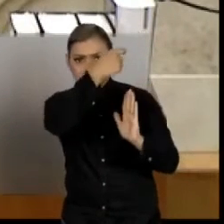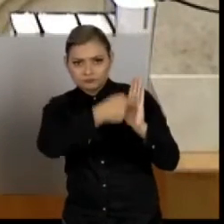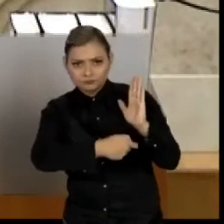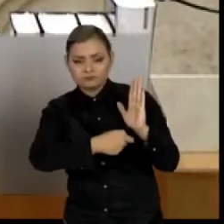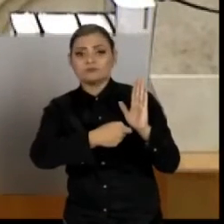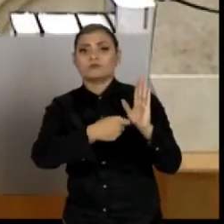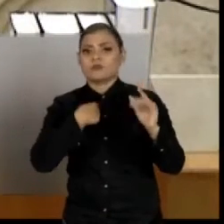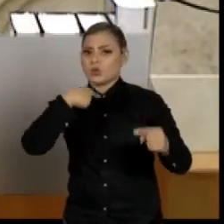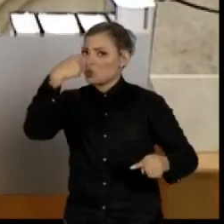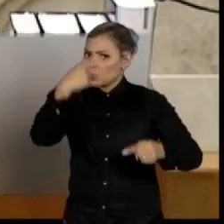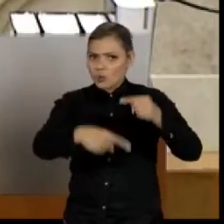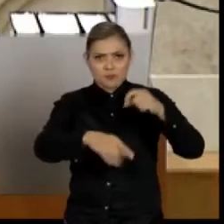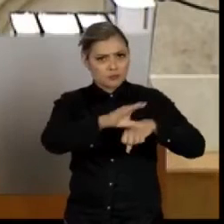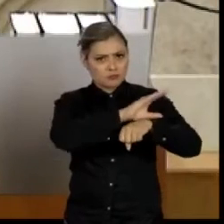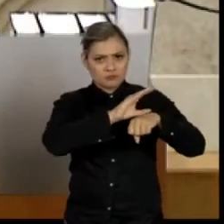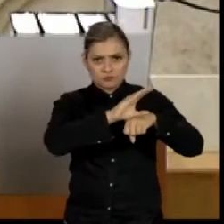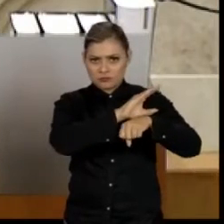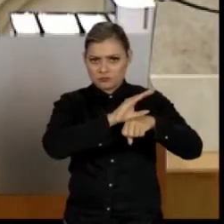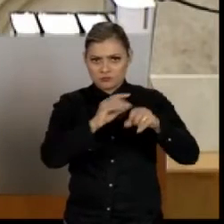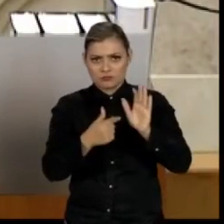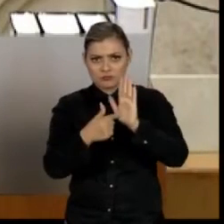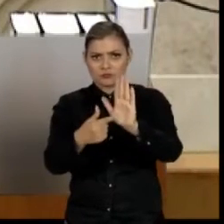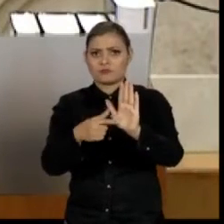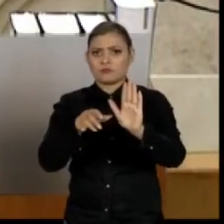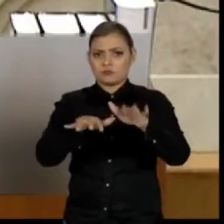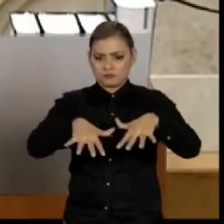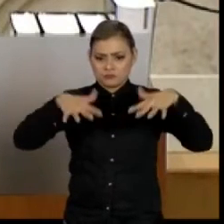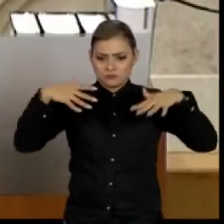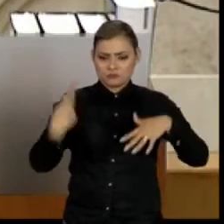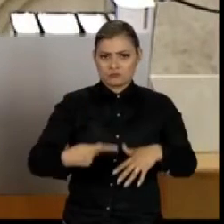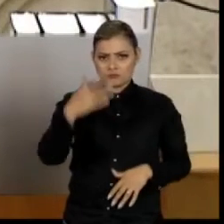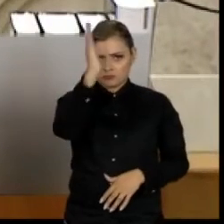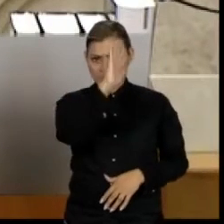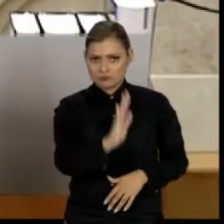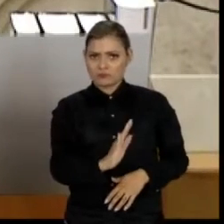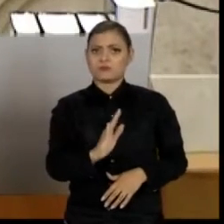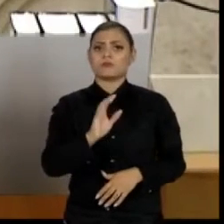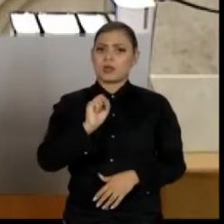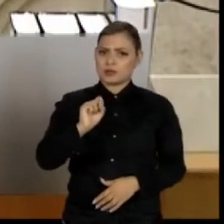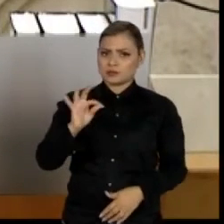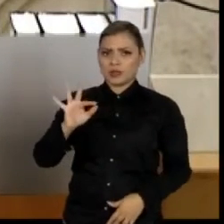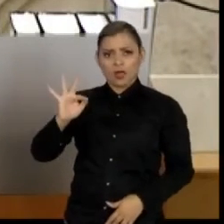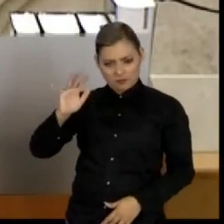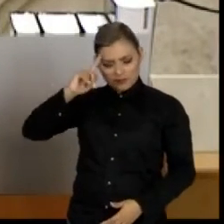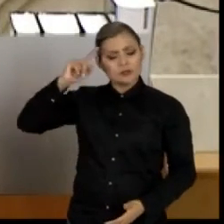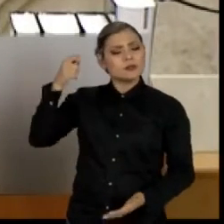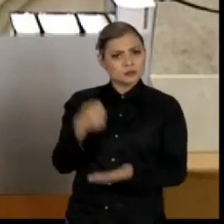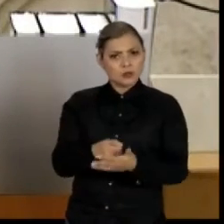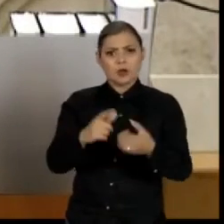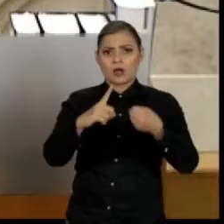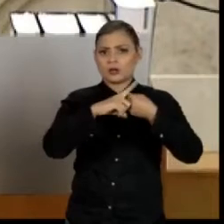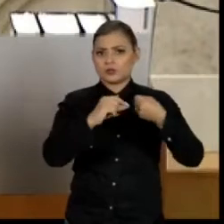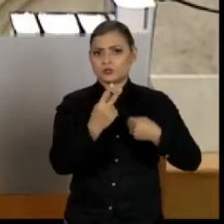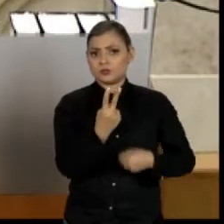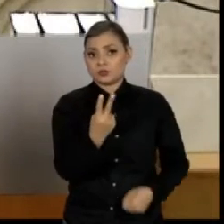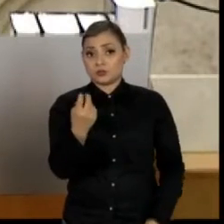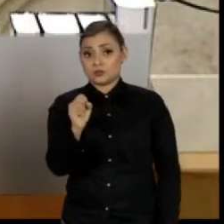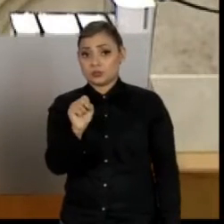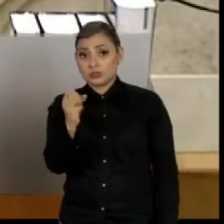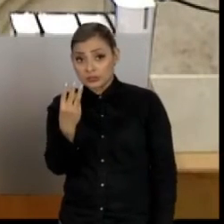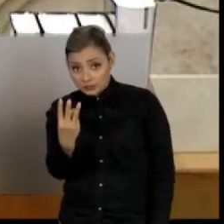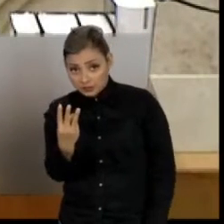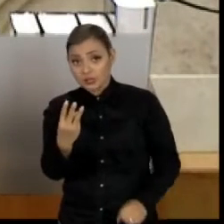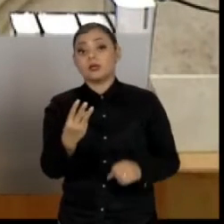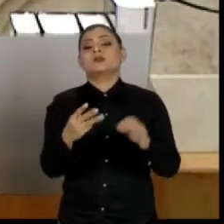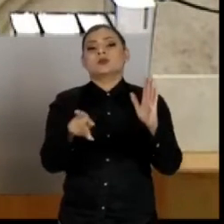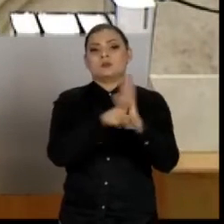compatibilidade da vontade expressa do Parlamento brasileiro, contida no artigo 283 do